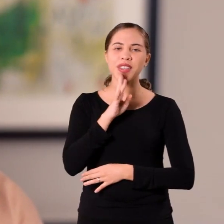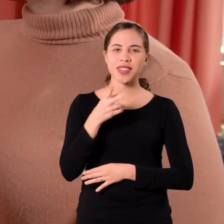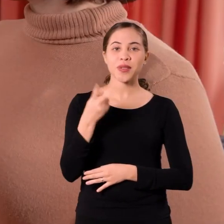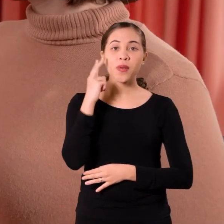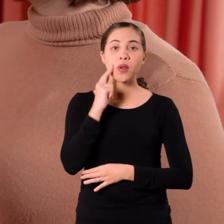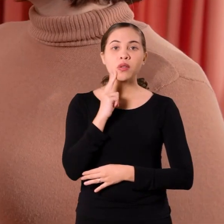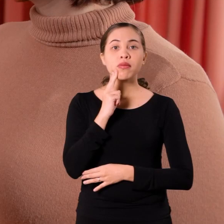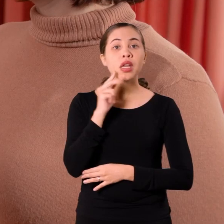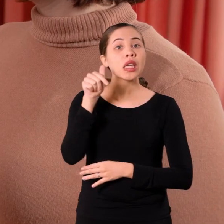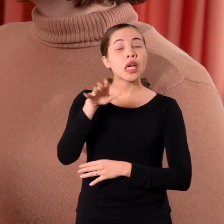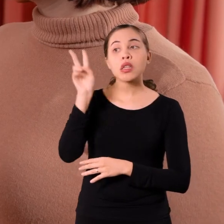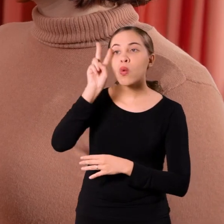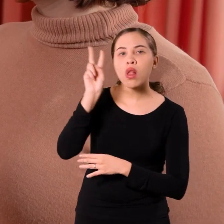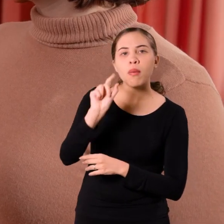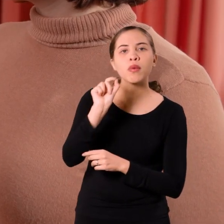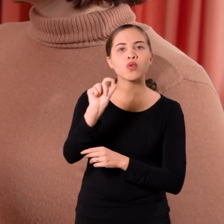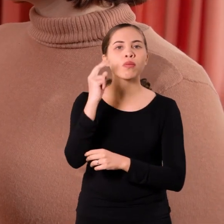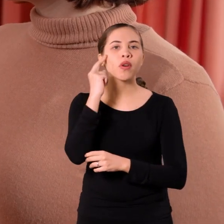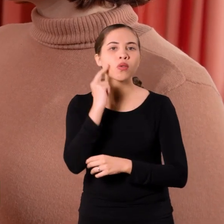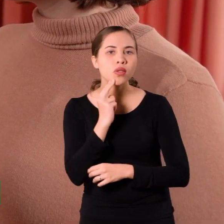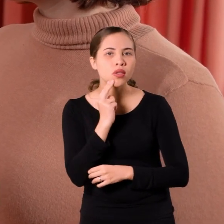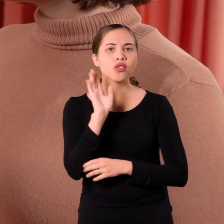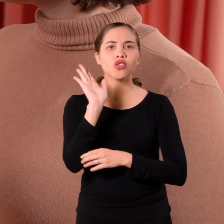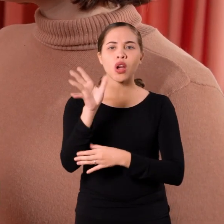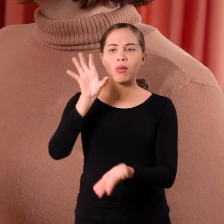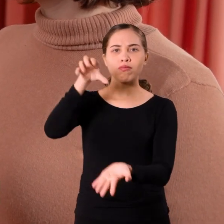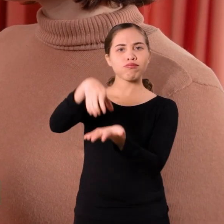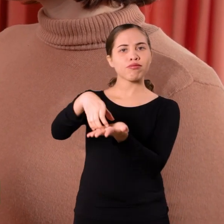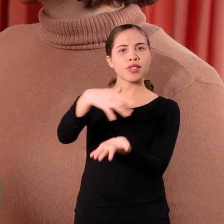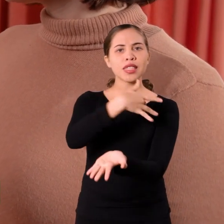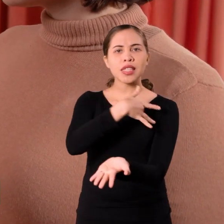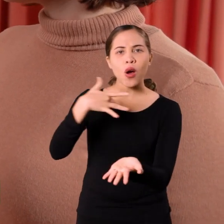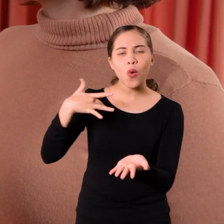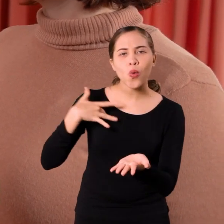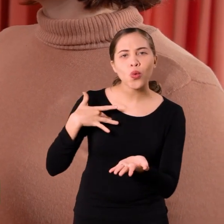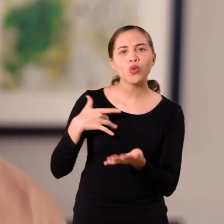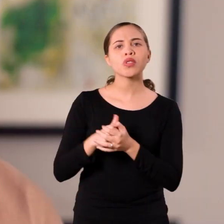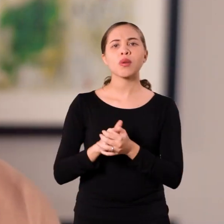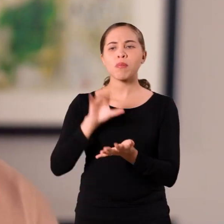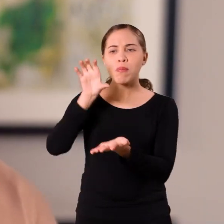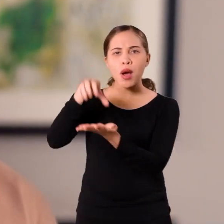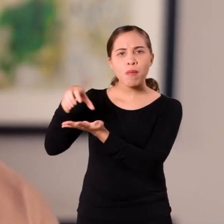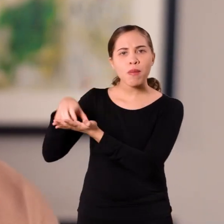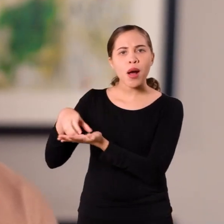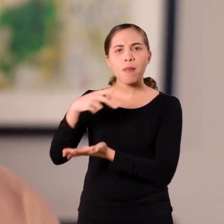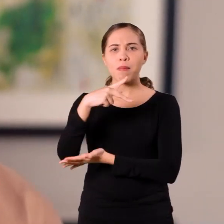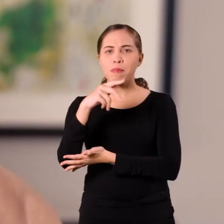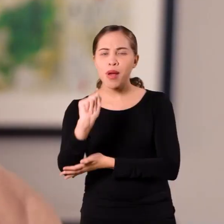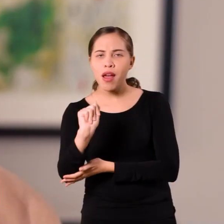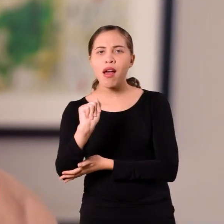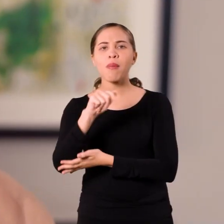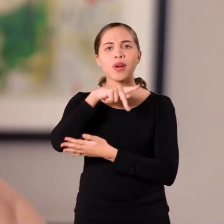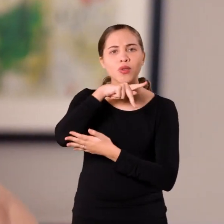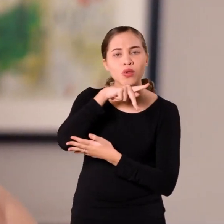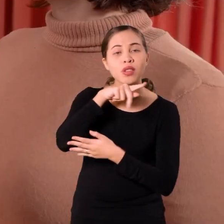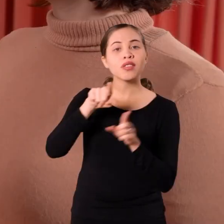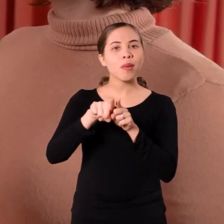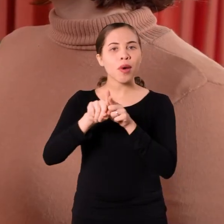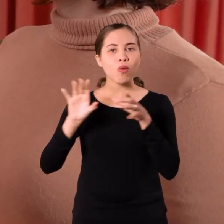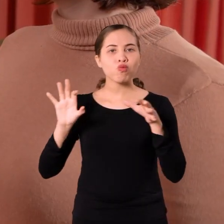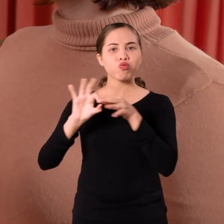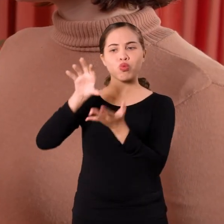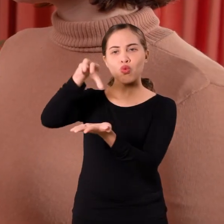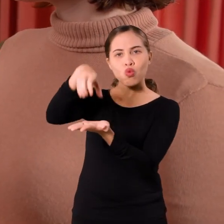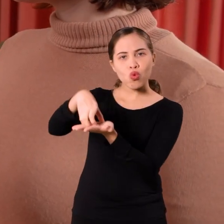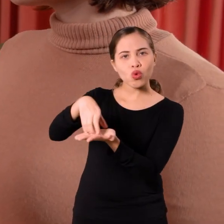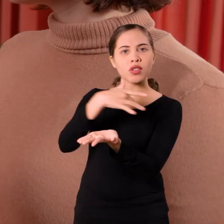Valdeci. Quem não lembra do Valdeci? Reinaugurando a Casa de Saúde, implantando o PA do Patronato, a